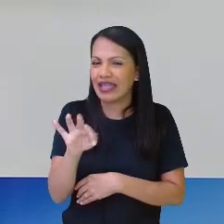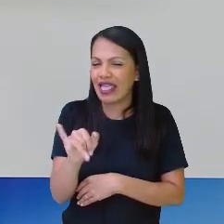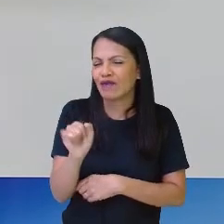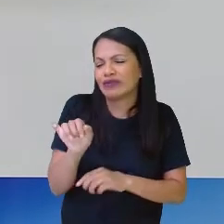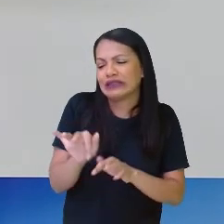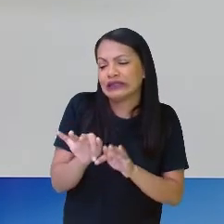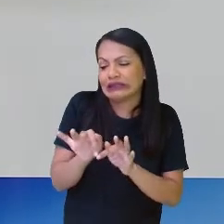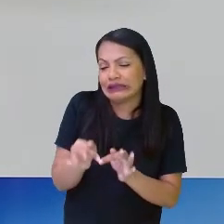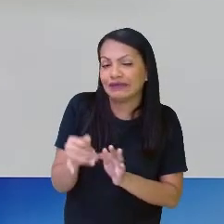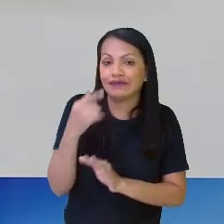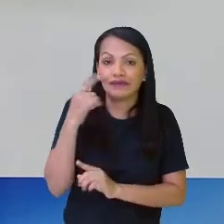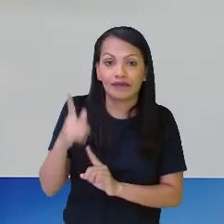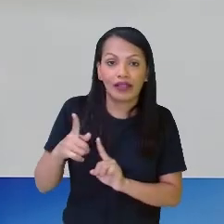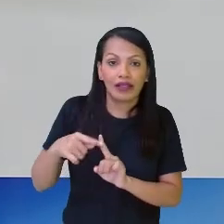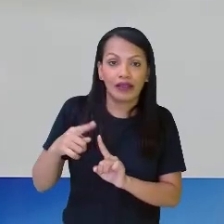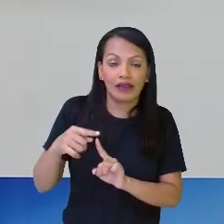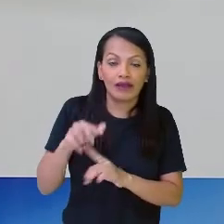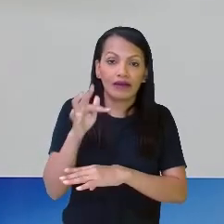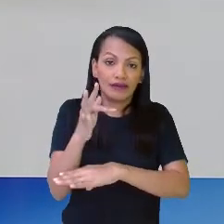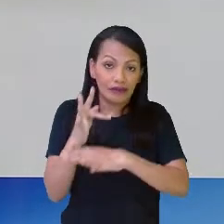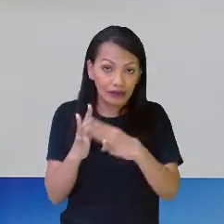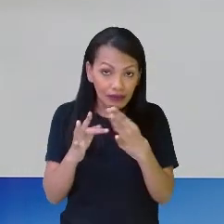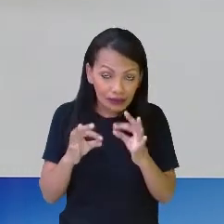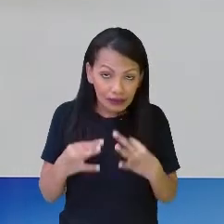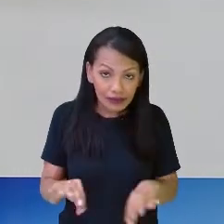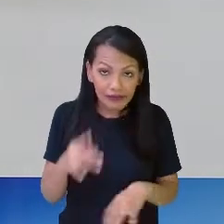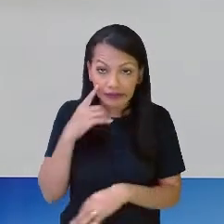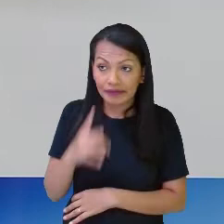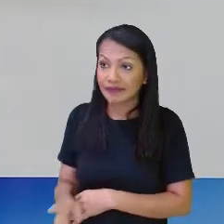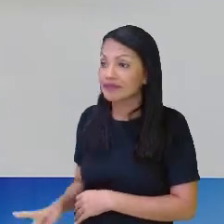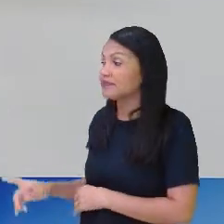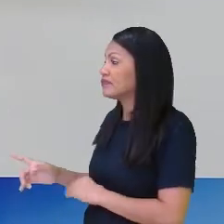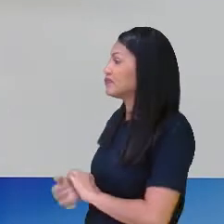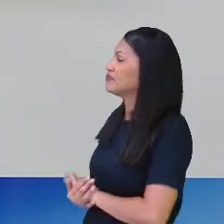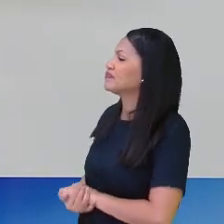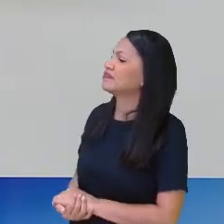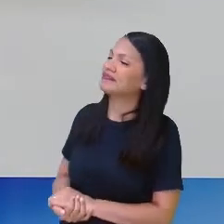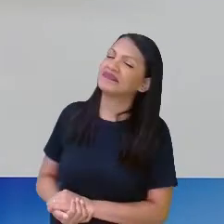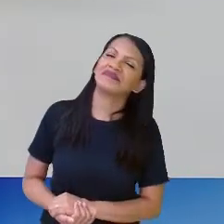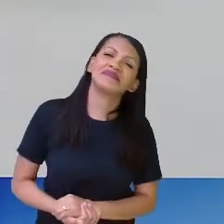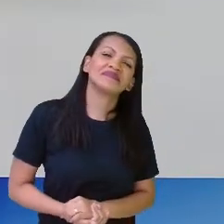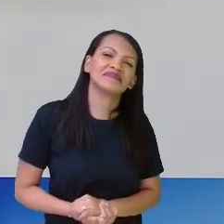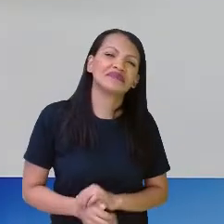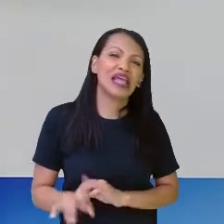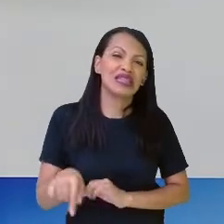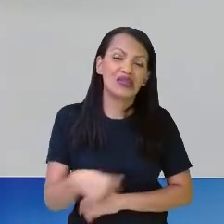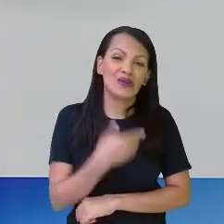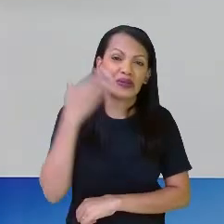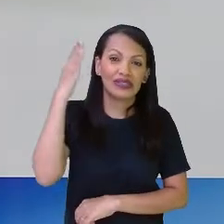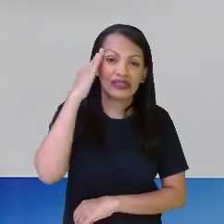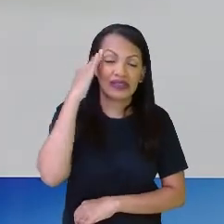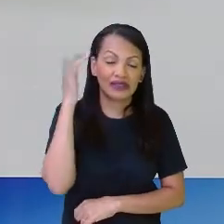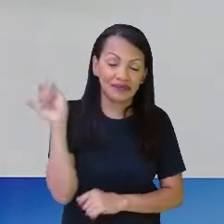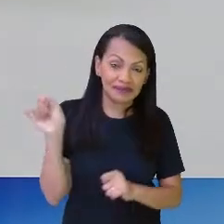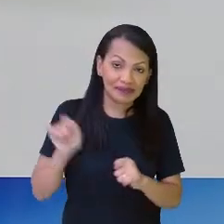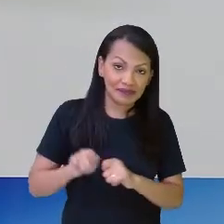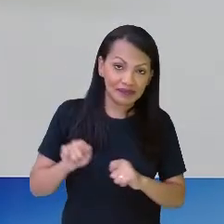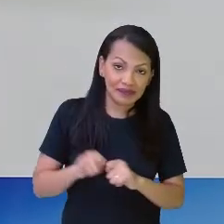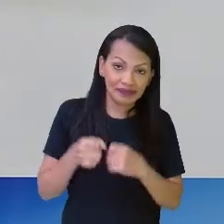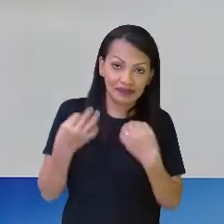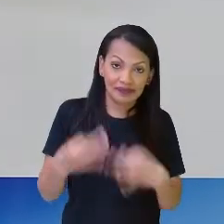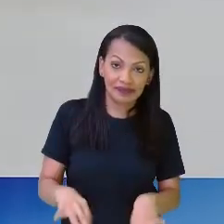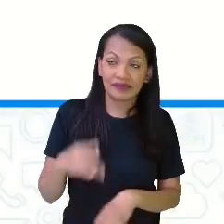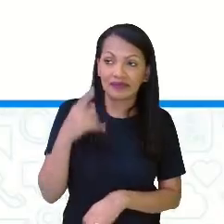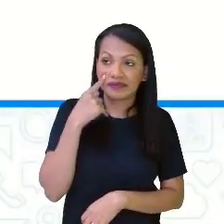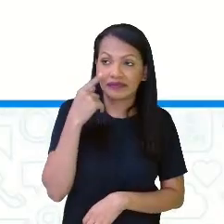vendo um tipo de fração que é a fração discreta. E eu trouxe uma situação, problema para nós realizarmos. Olha lá,